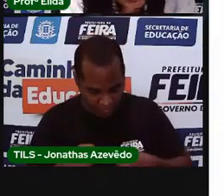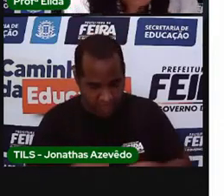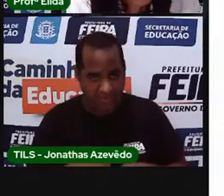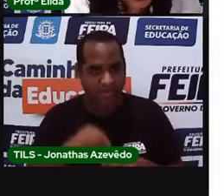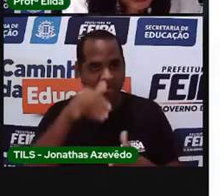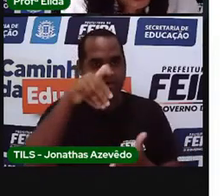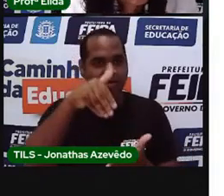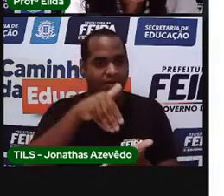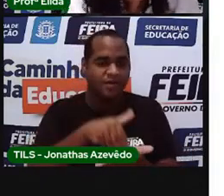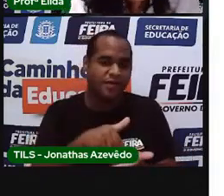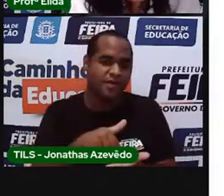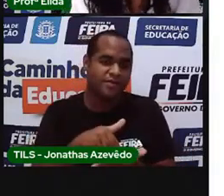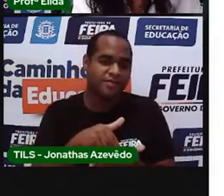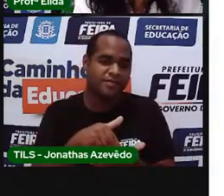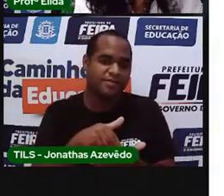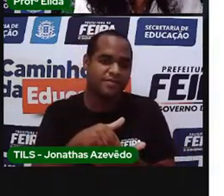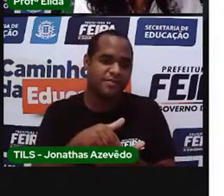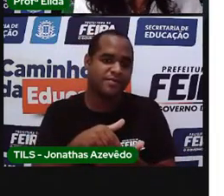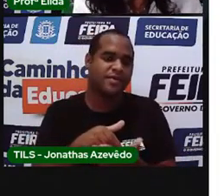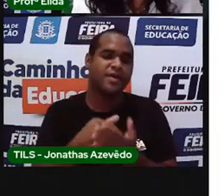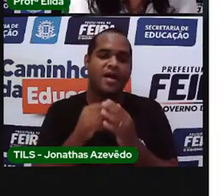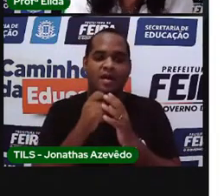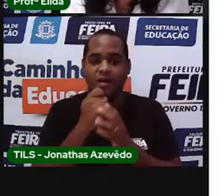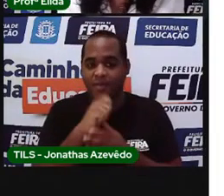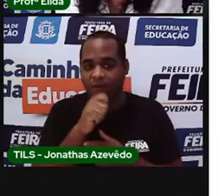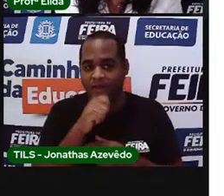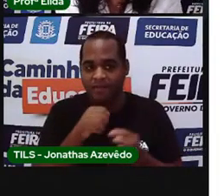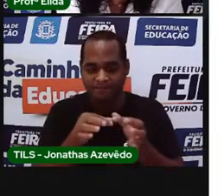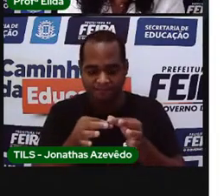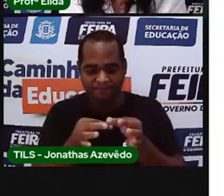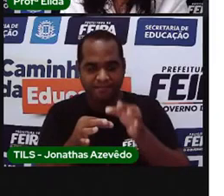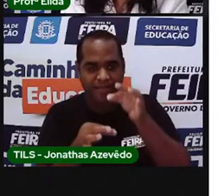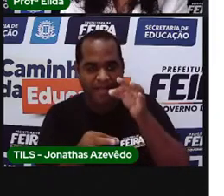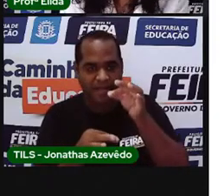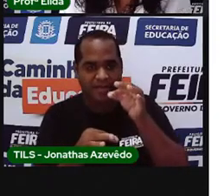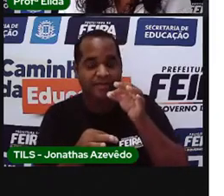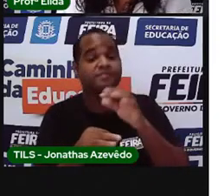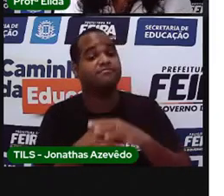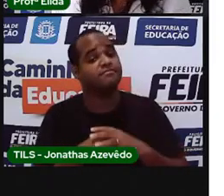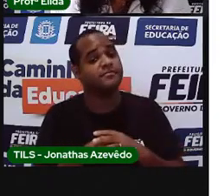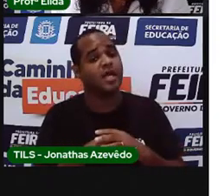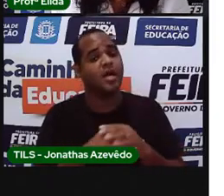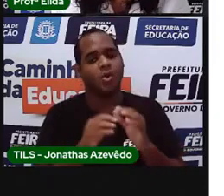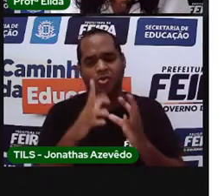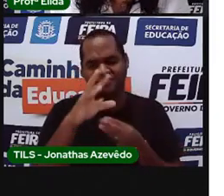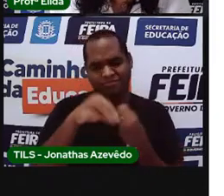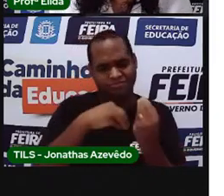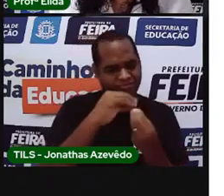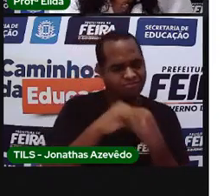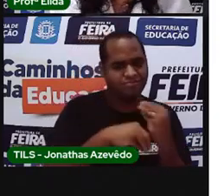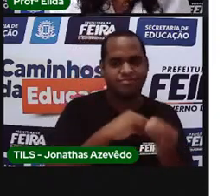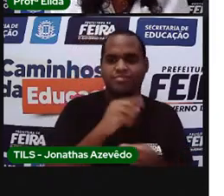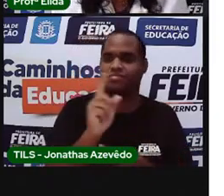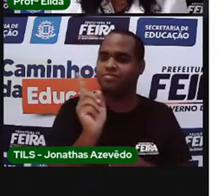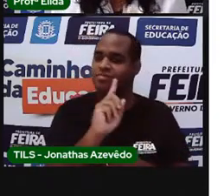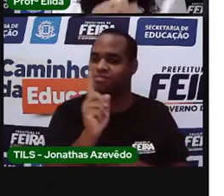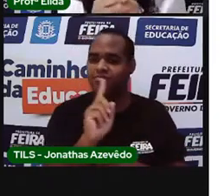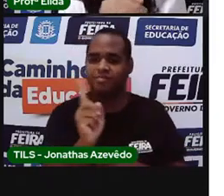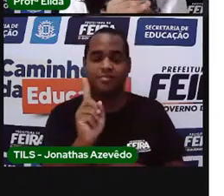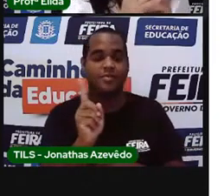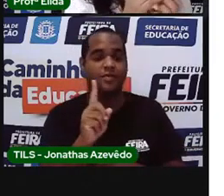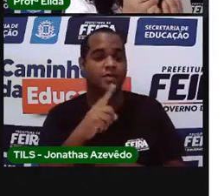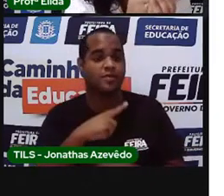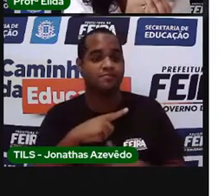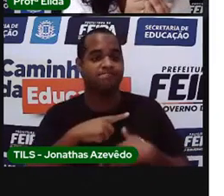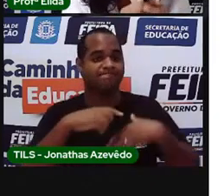por último os palitos de picolé. Nenhum está misturado. Todos estão